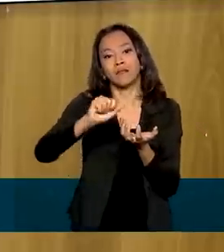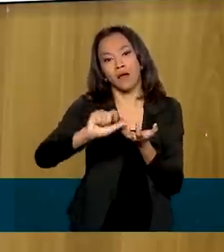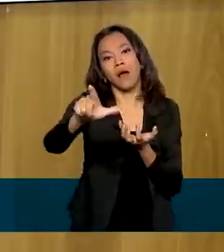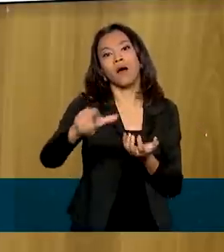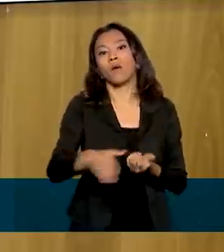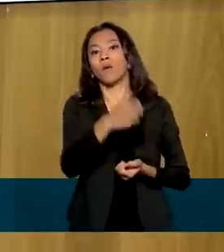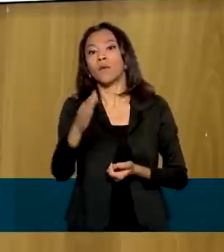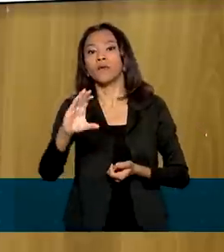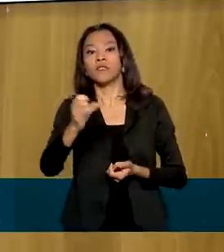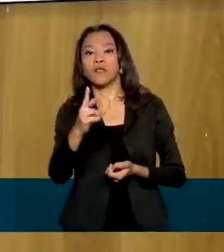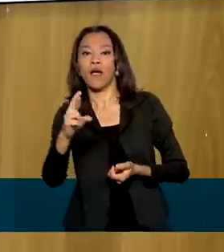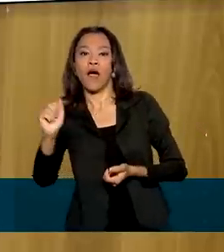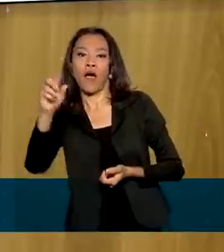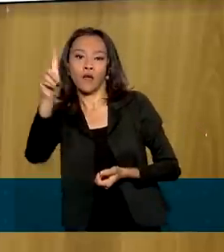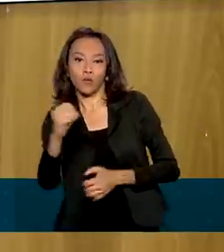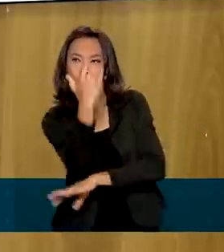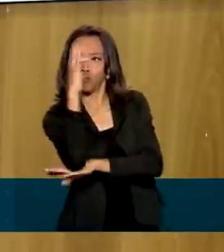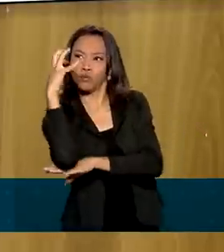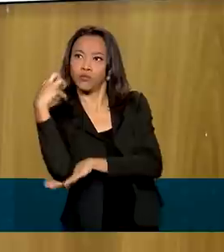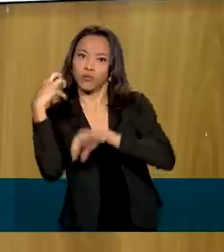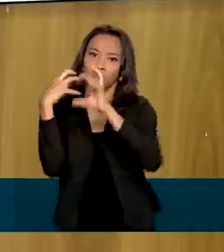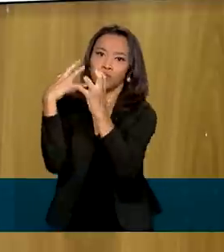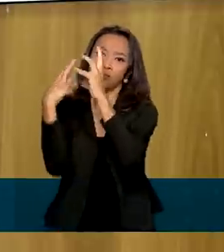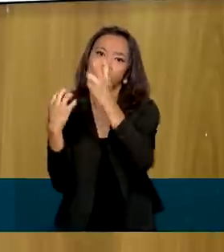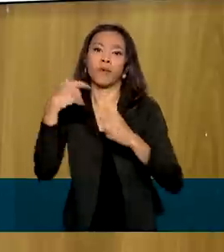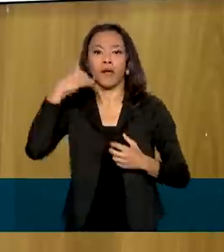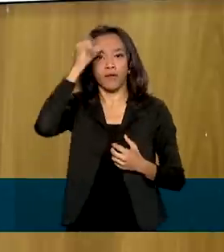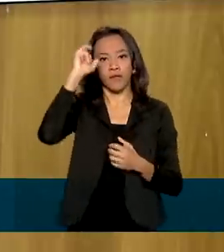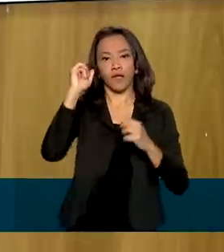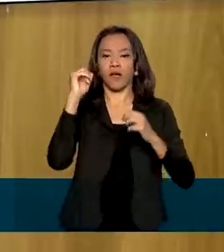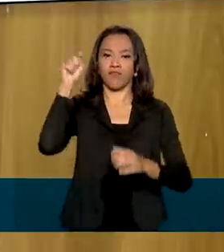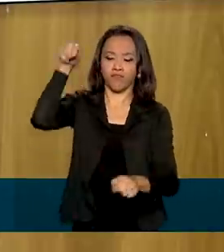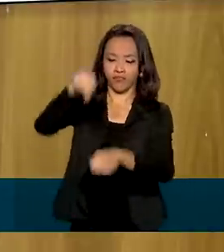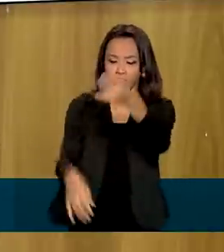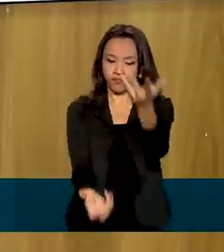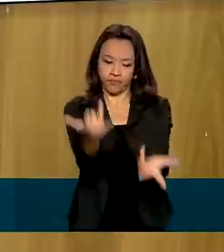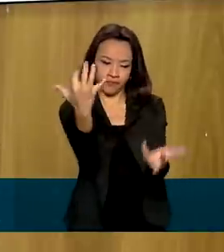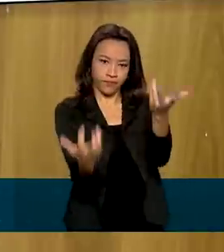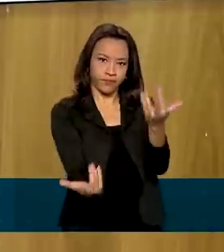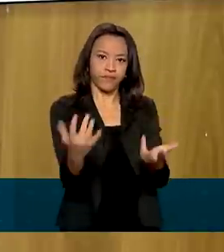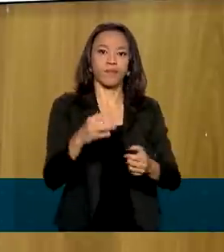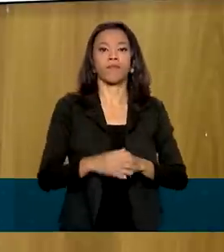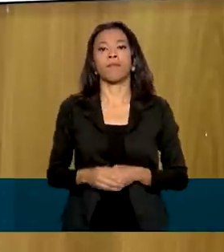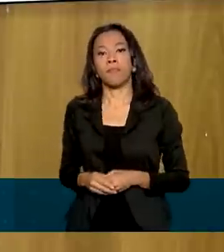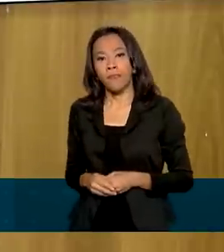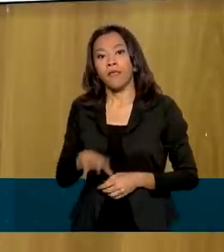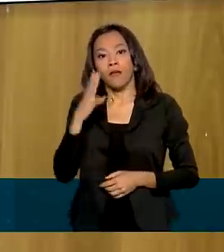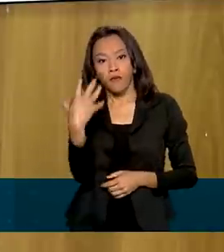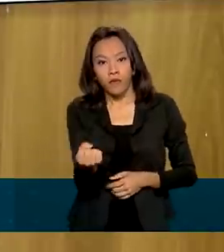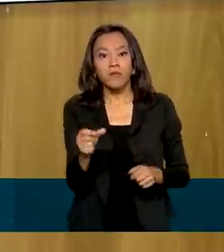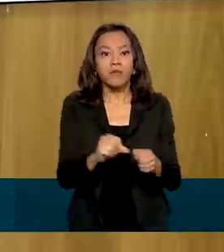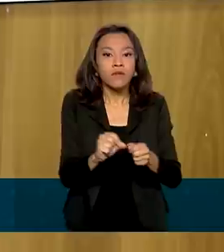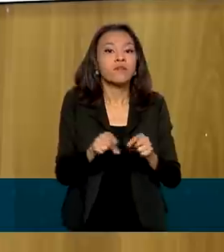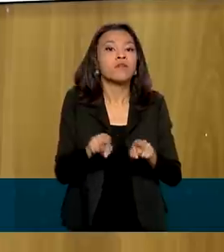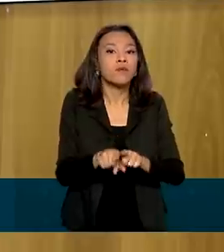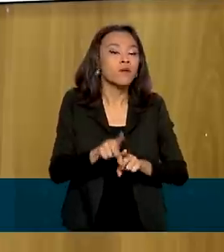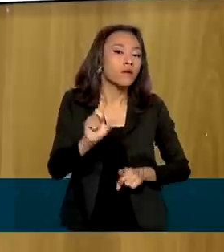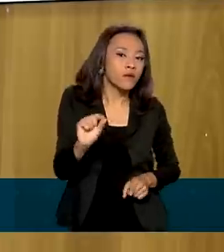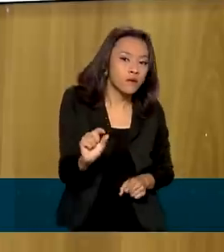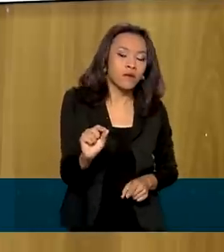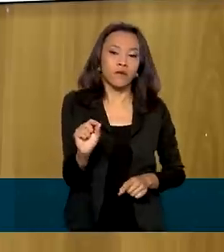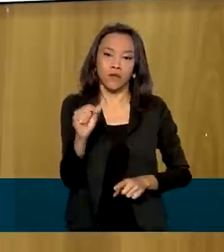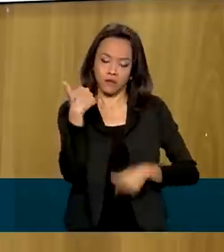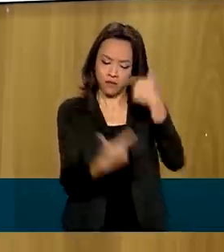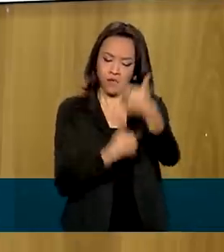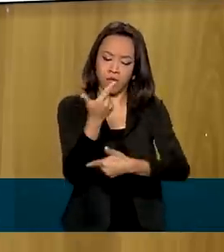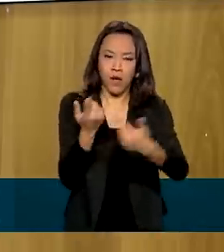combate aos crimes ambientais, em especial ao desmatamento. Faremos também, acho que extremamente importante, um trabalho